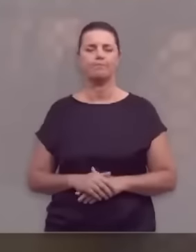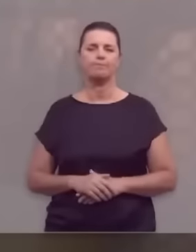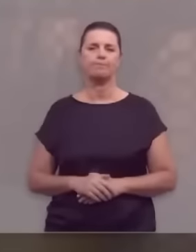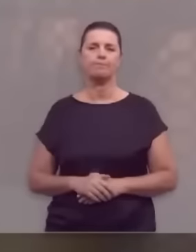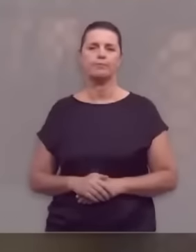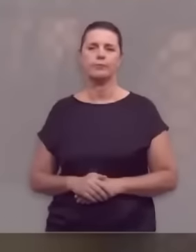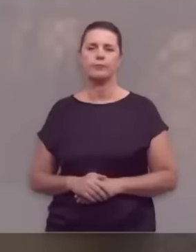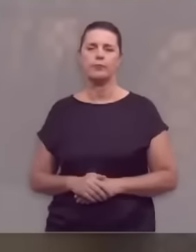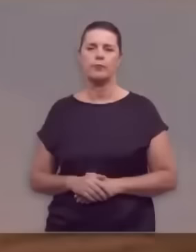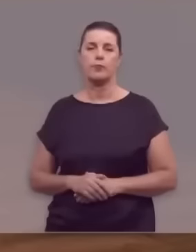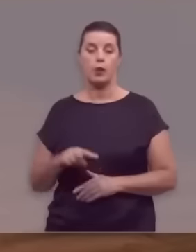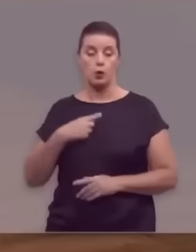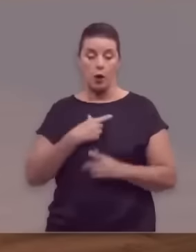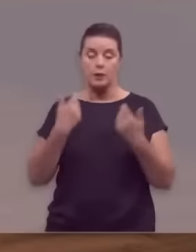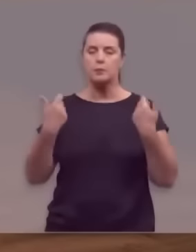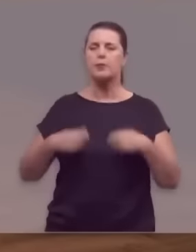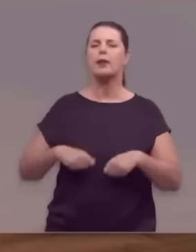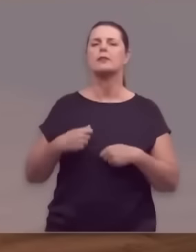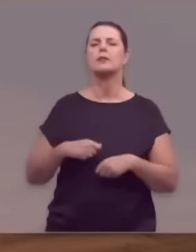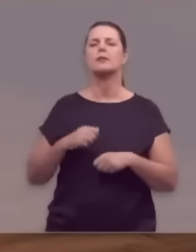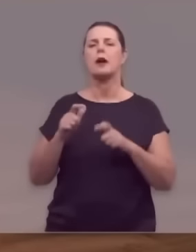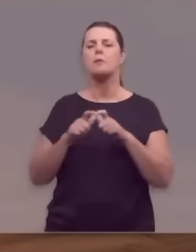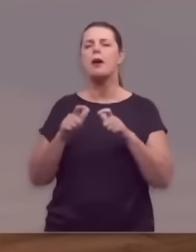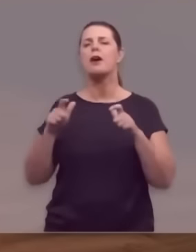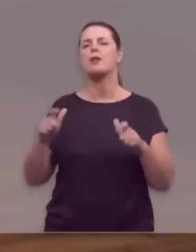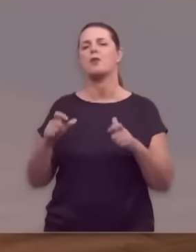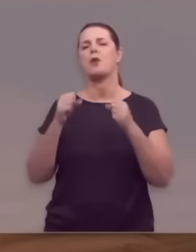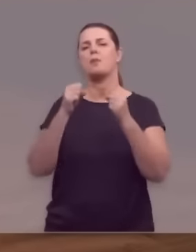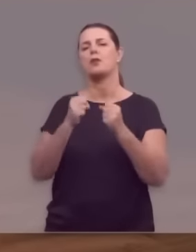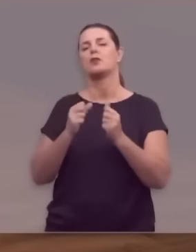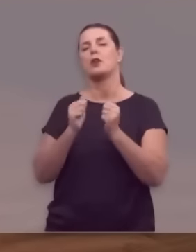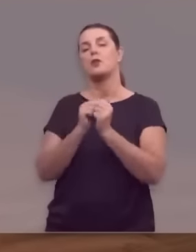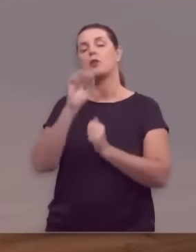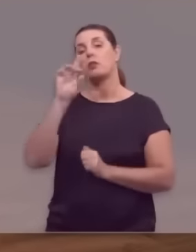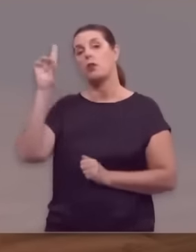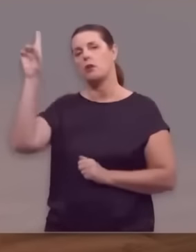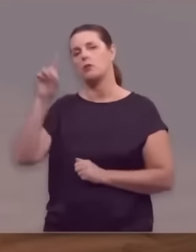É hora de recomeçar.